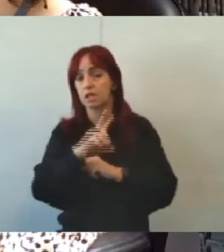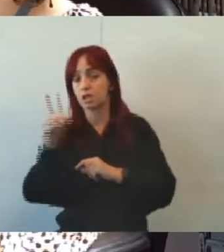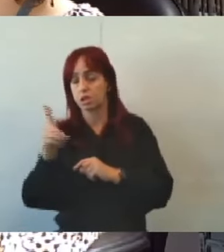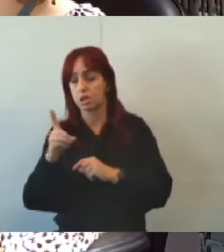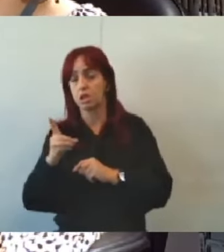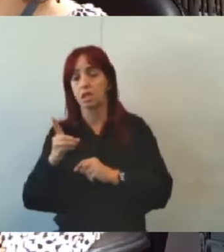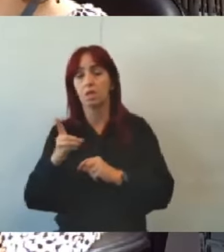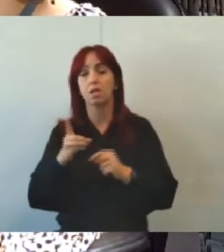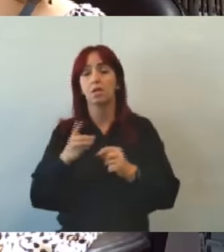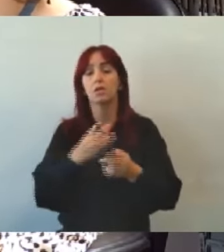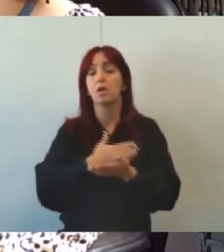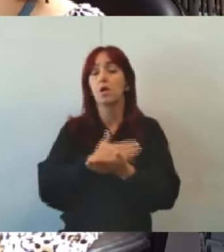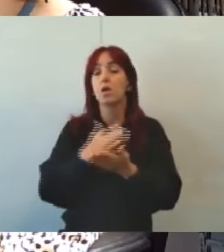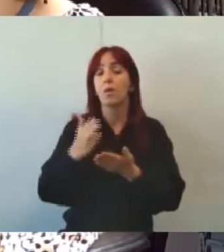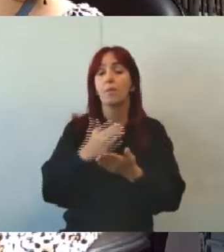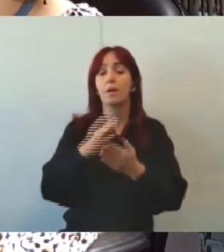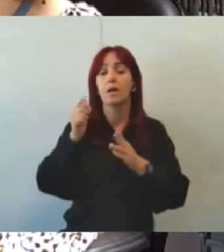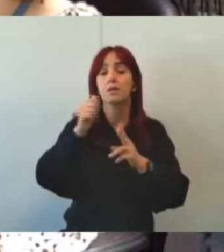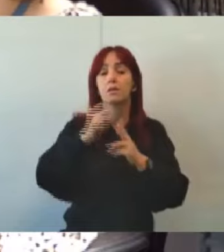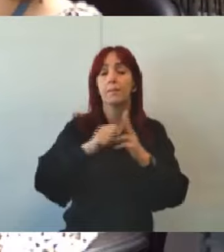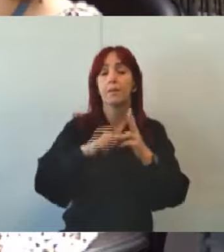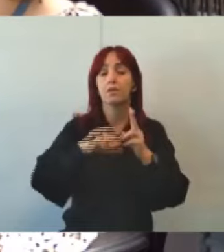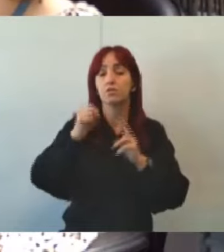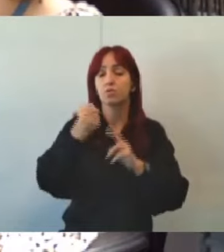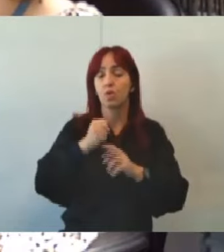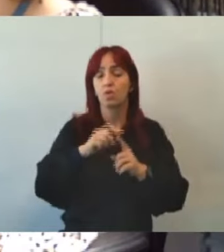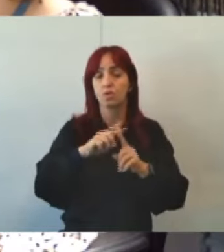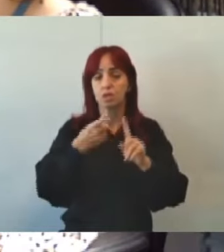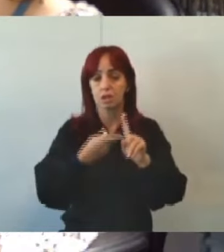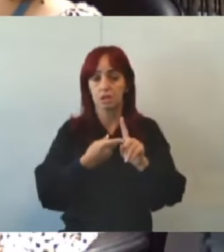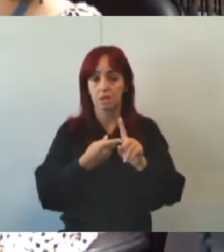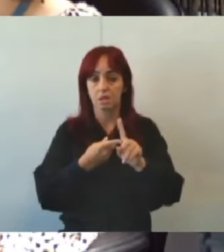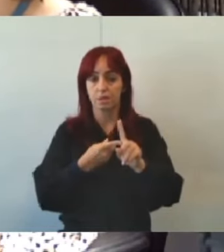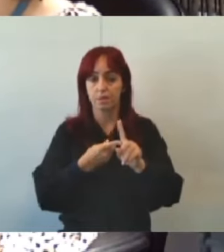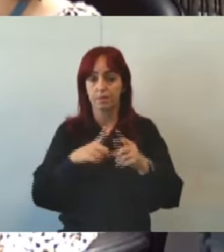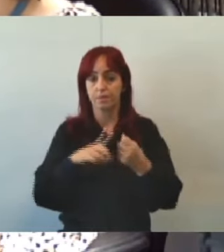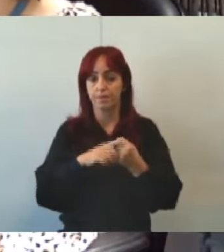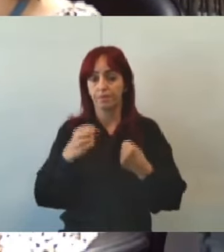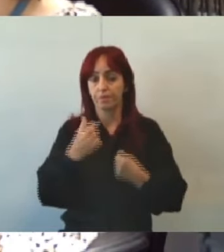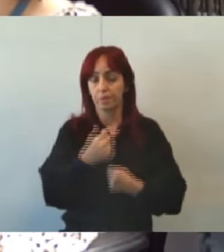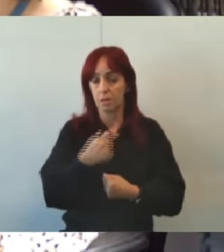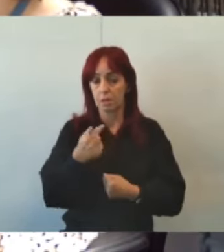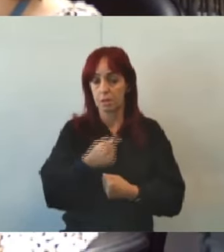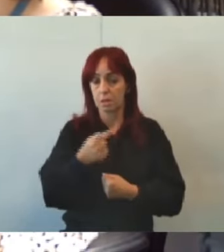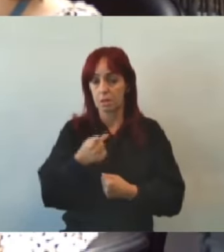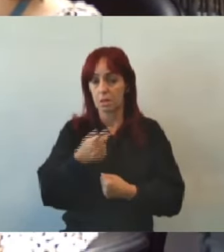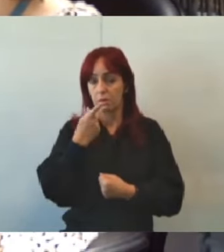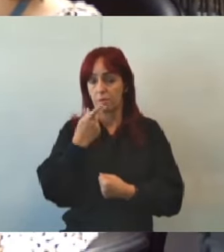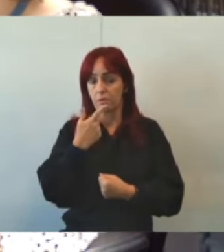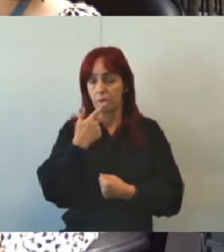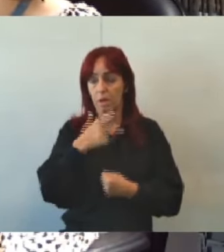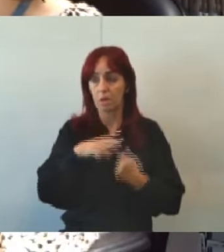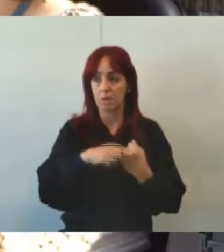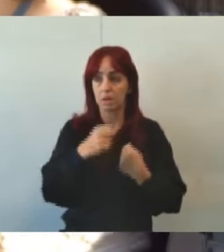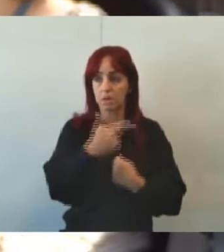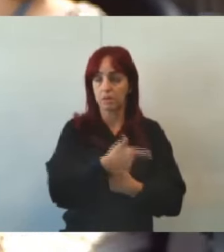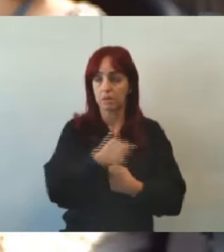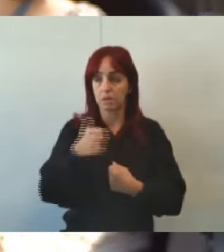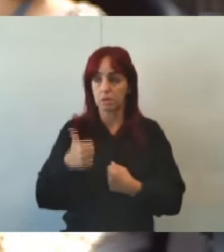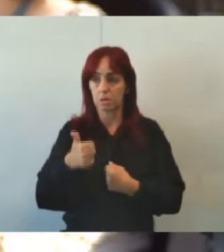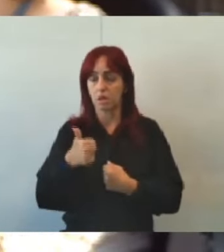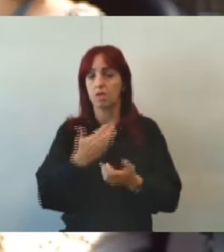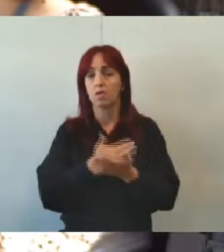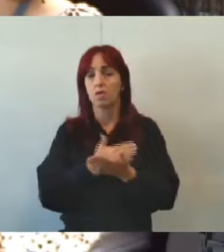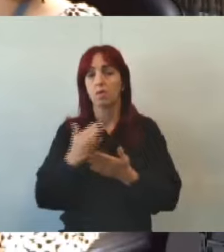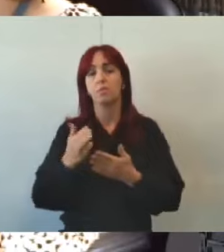do oitavo mês de gestação o artigo 7º fala que o artigo 21 passa a vigorar com a seguinte redação